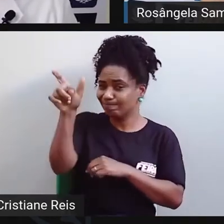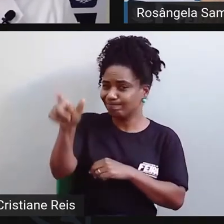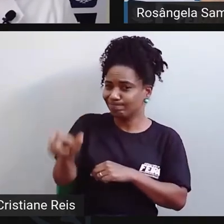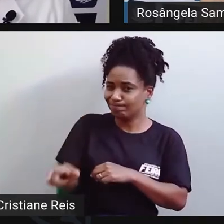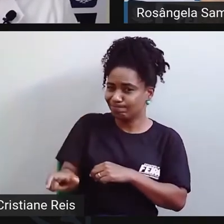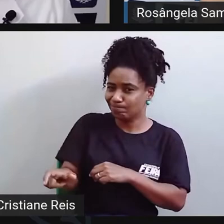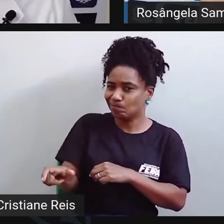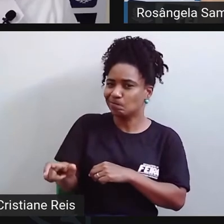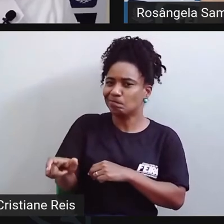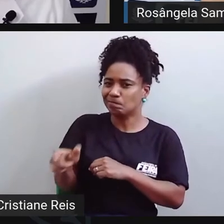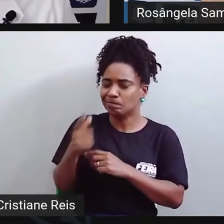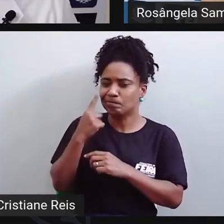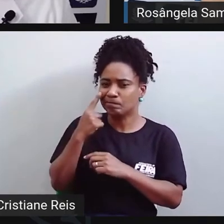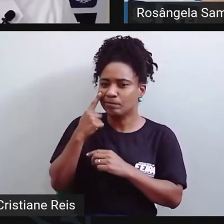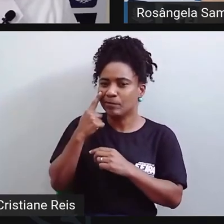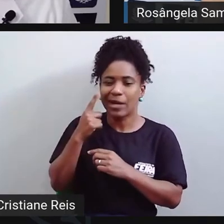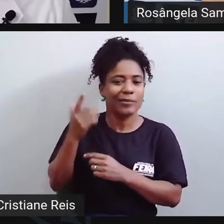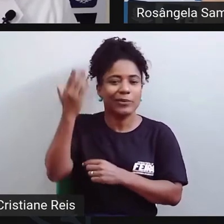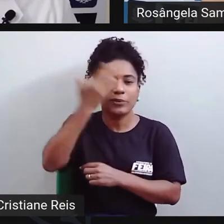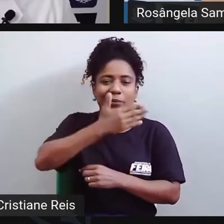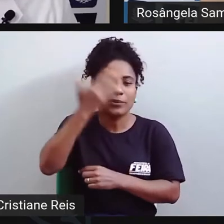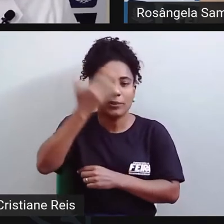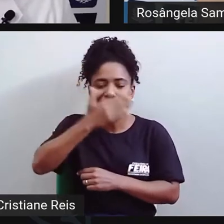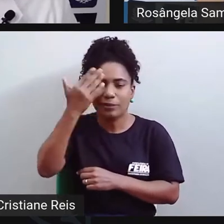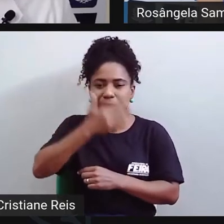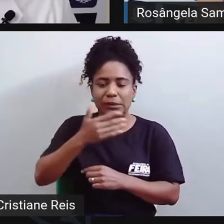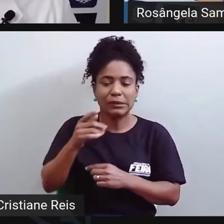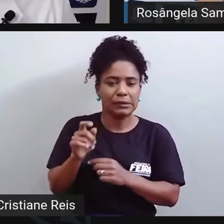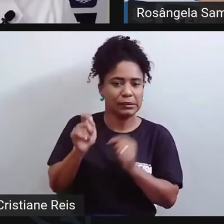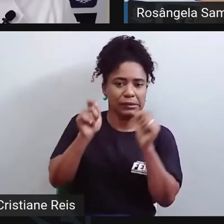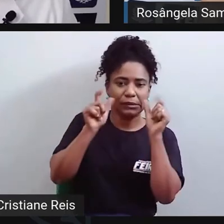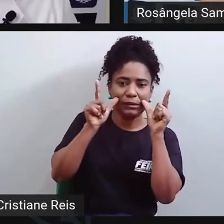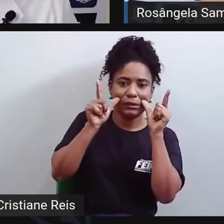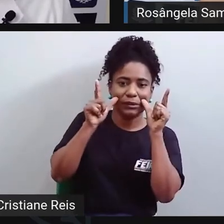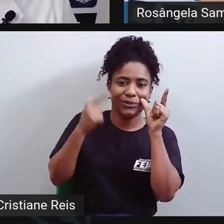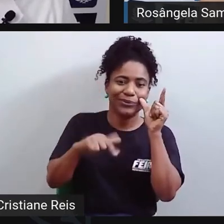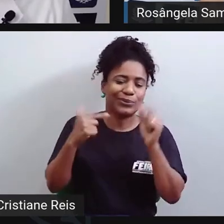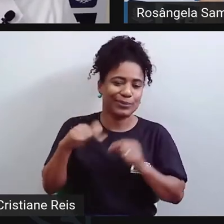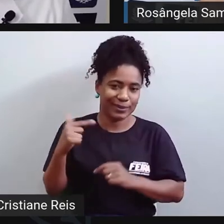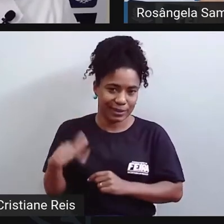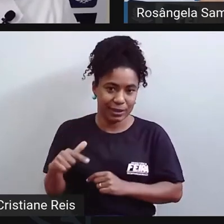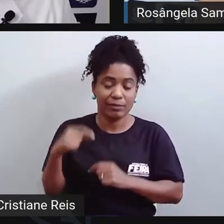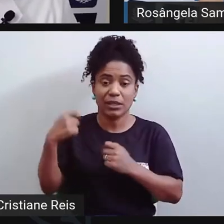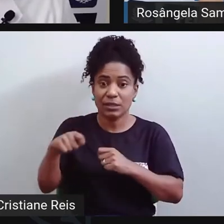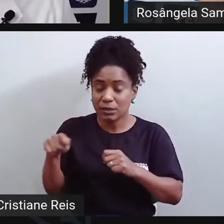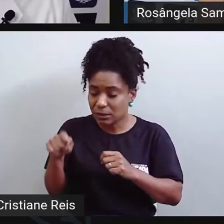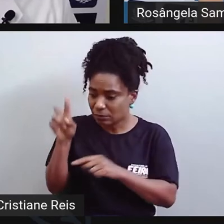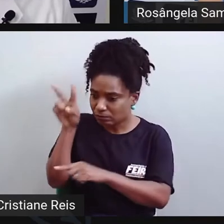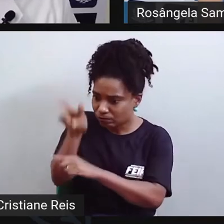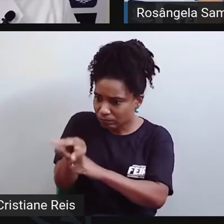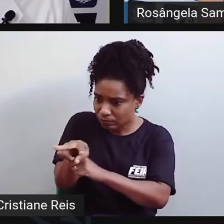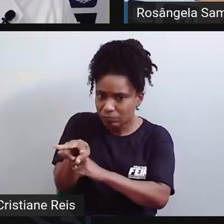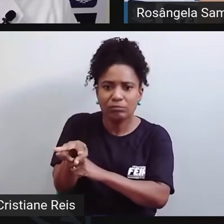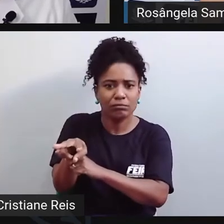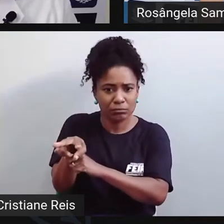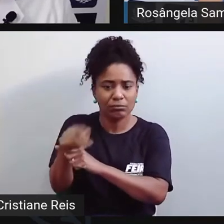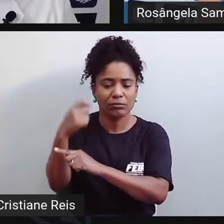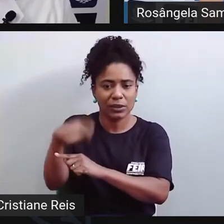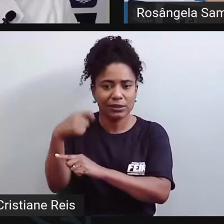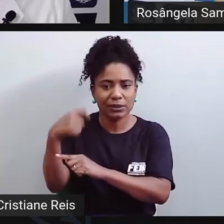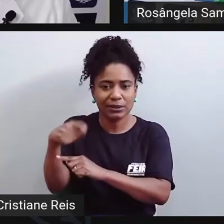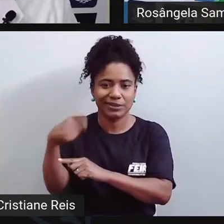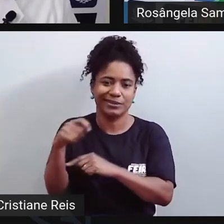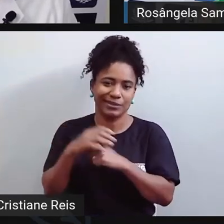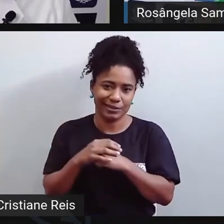né, que não foi observado. Então, precisamos estar atentos e precisamos acolher o outro. Porque, às